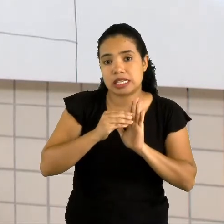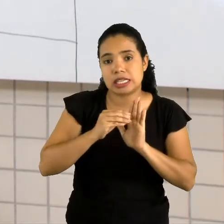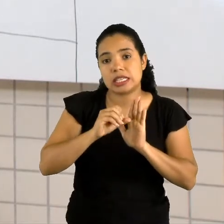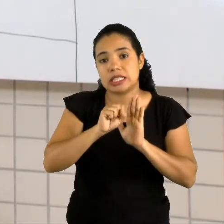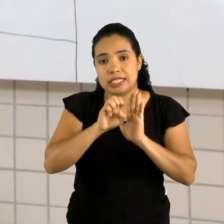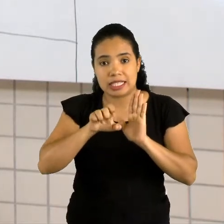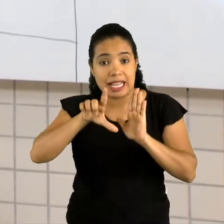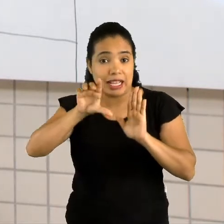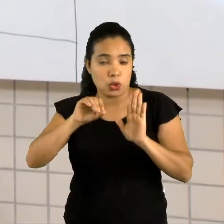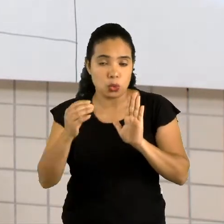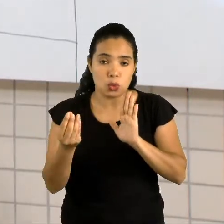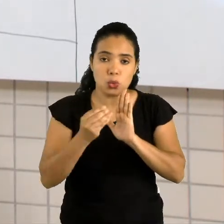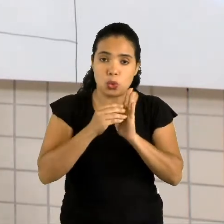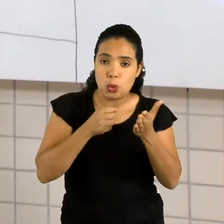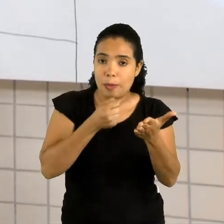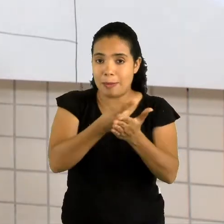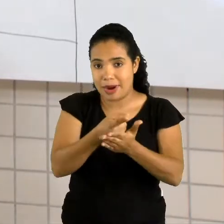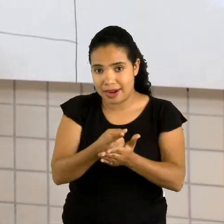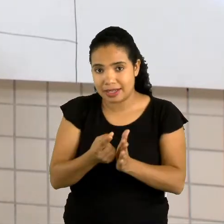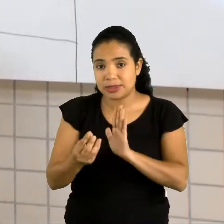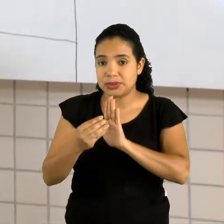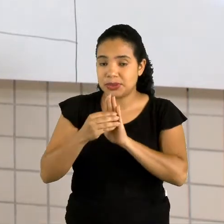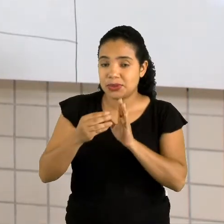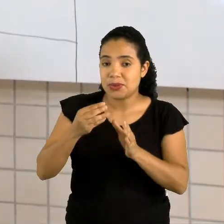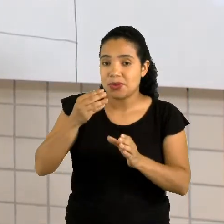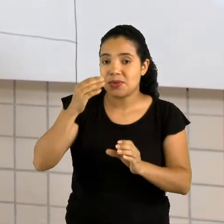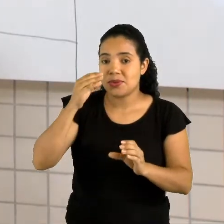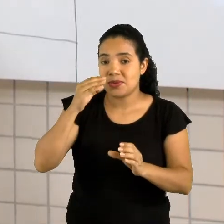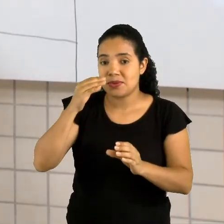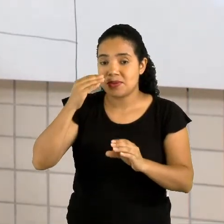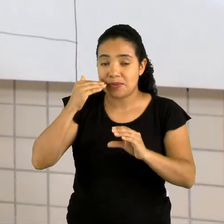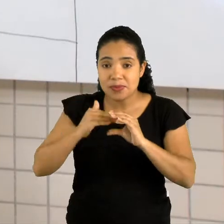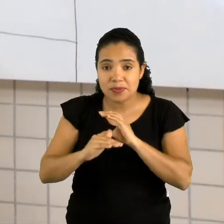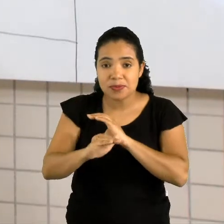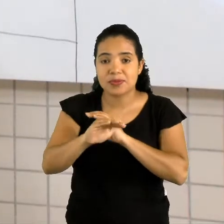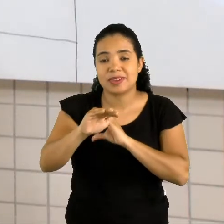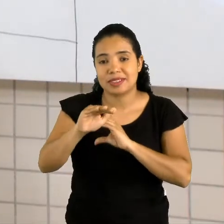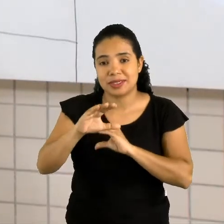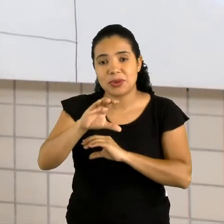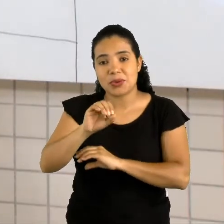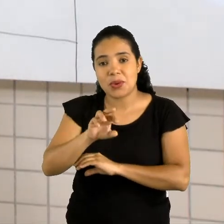paga, que é colocado lá no correio para ir até a outra pessoa.